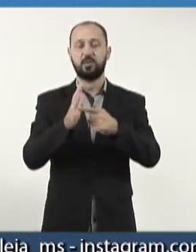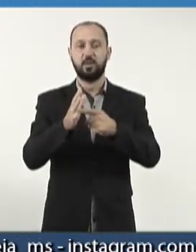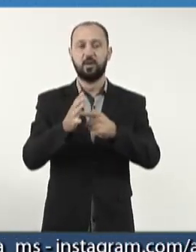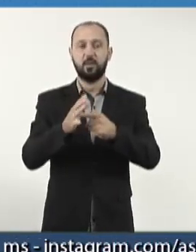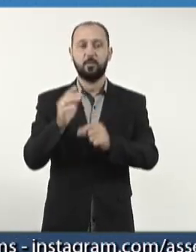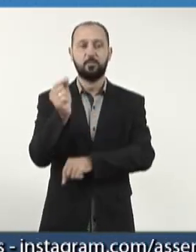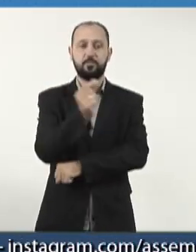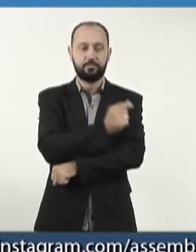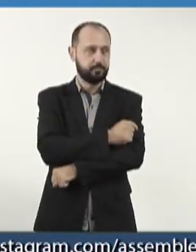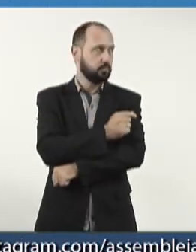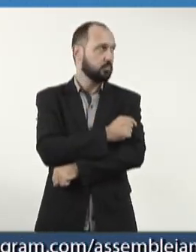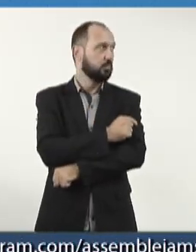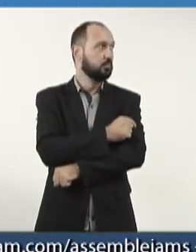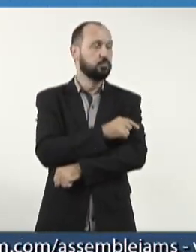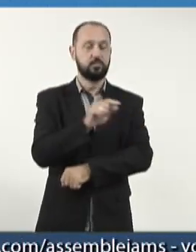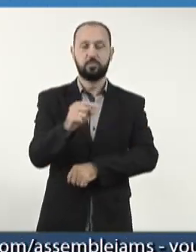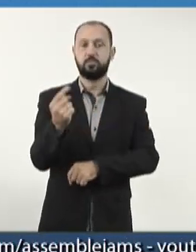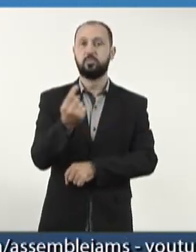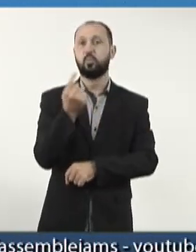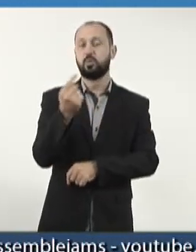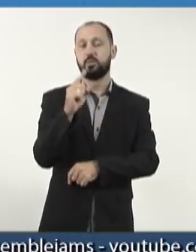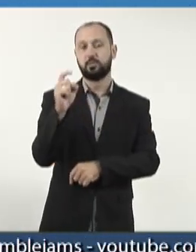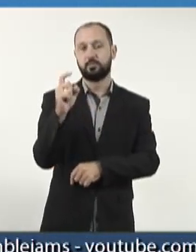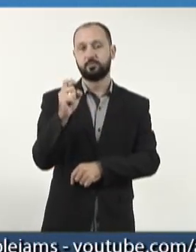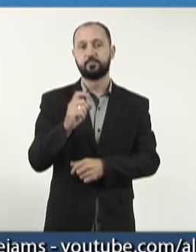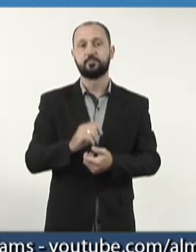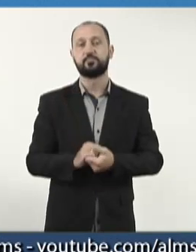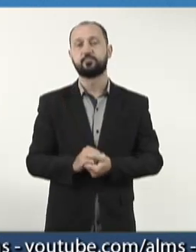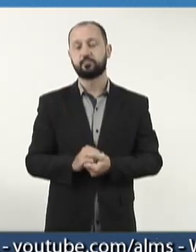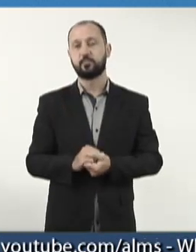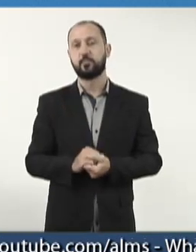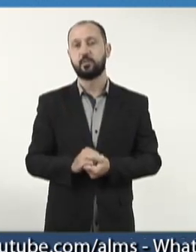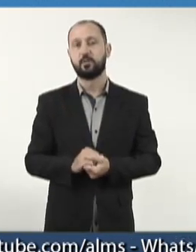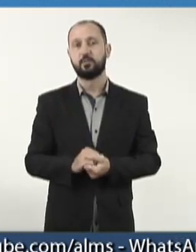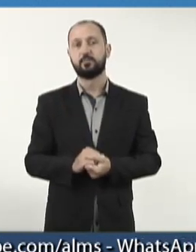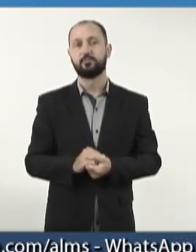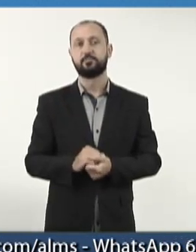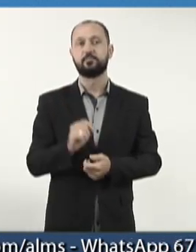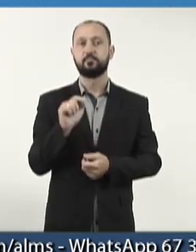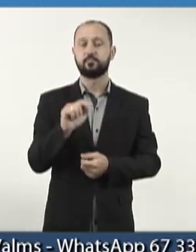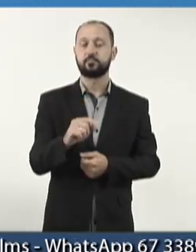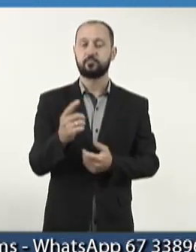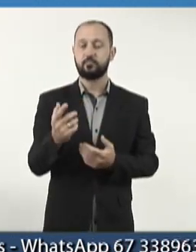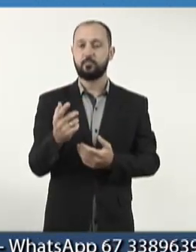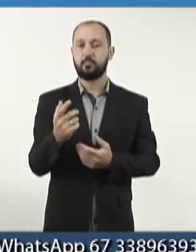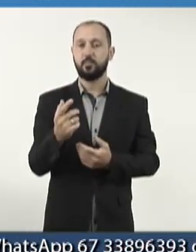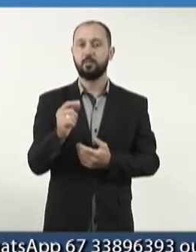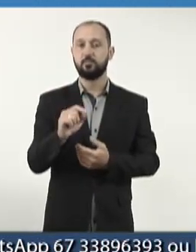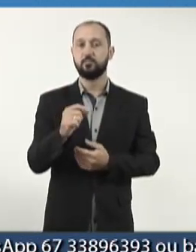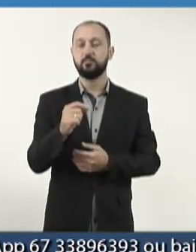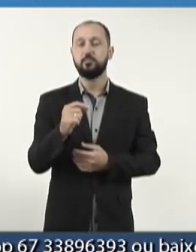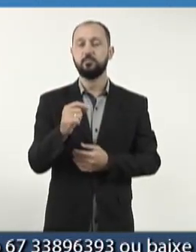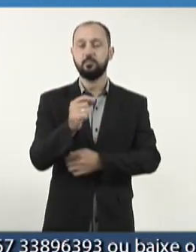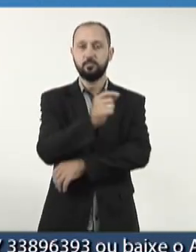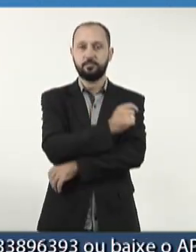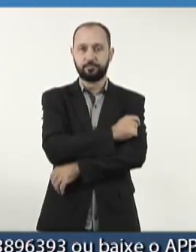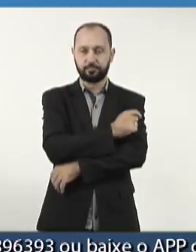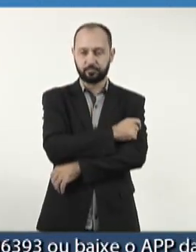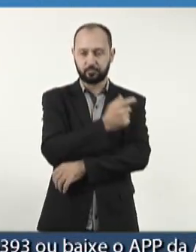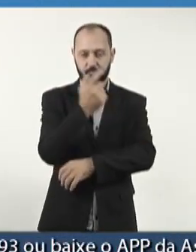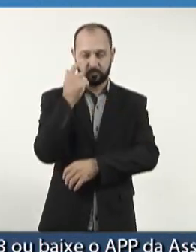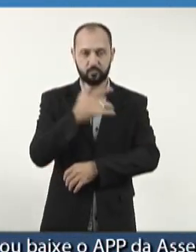UPA em Dourados, que é a única UPA que existe na cidade. Essa unidade é uma unidade de saúde, de